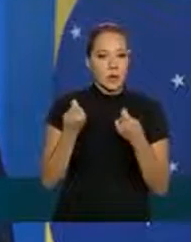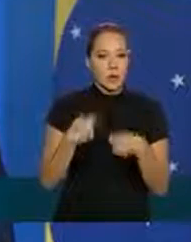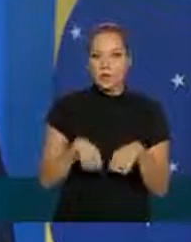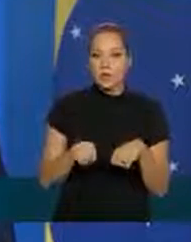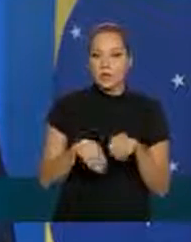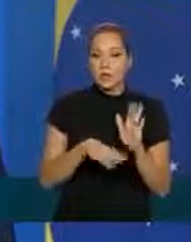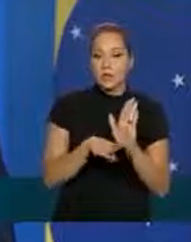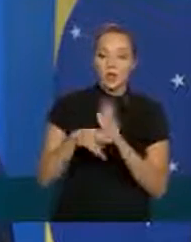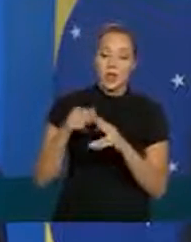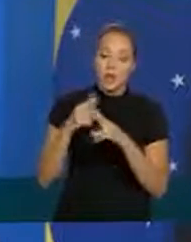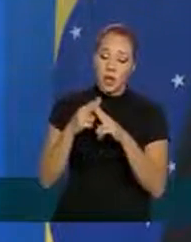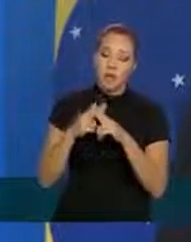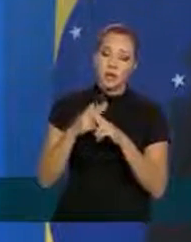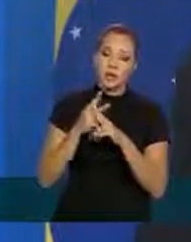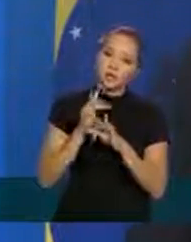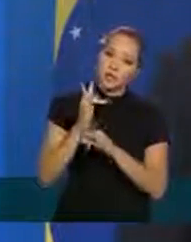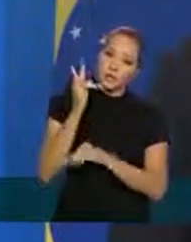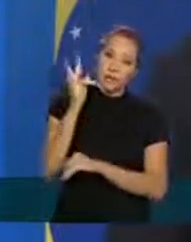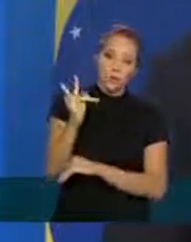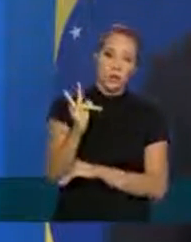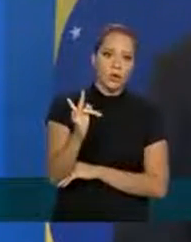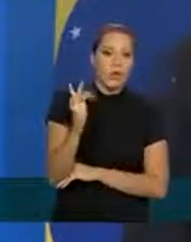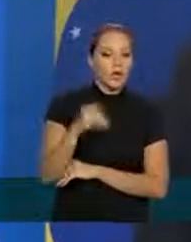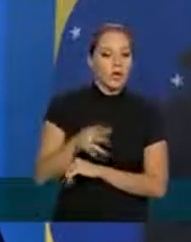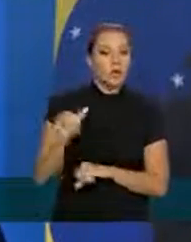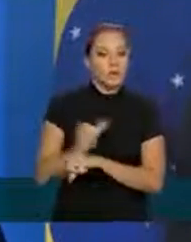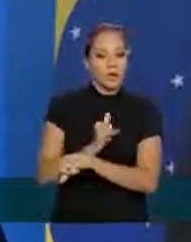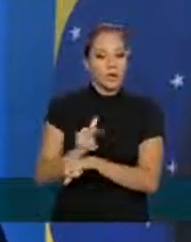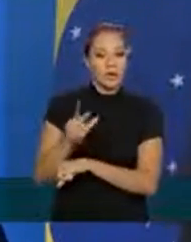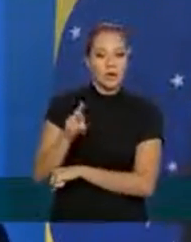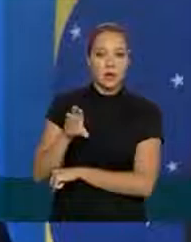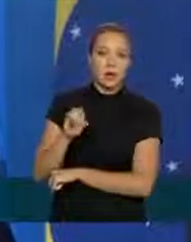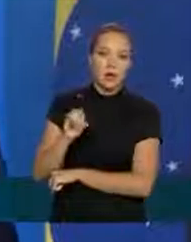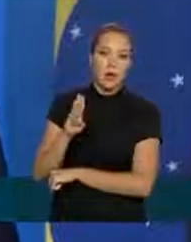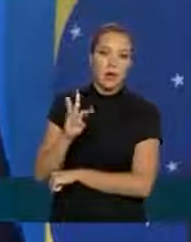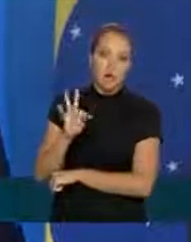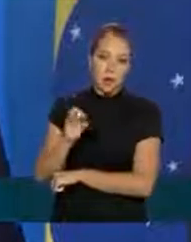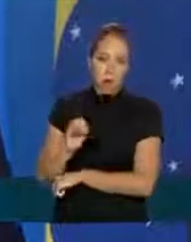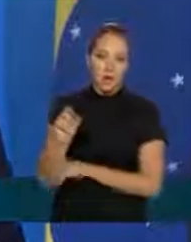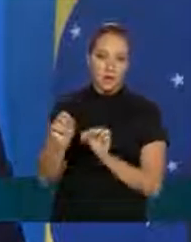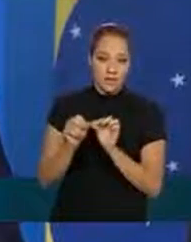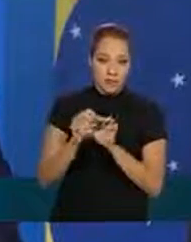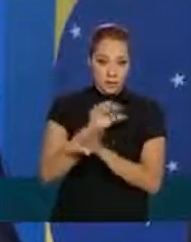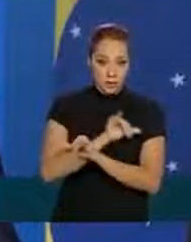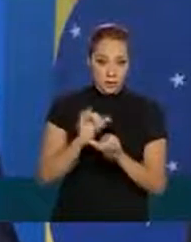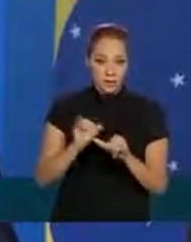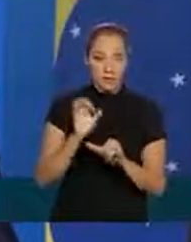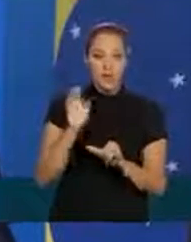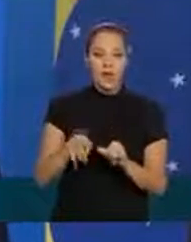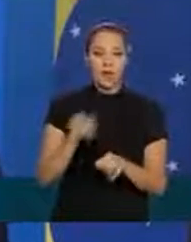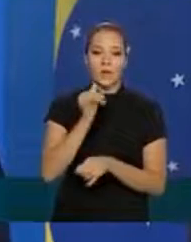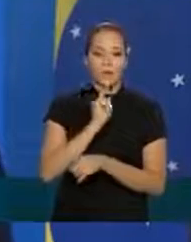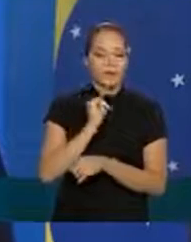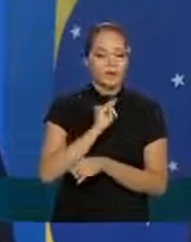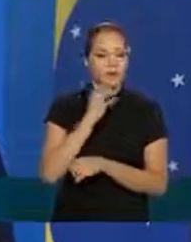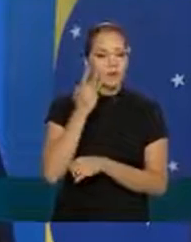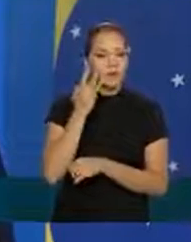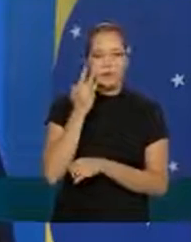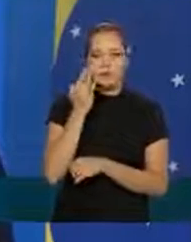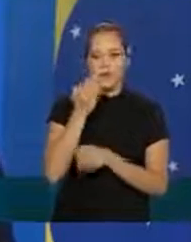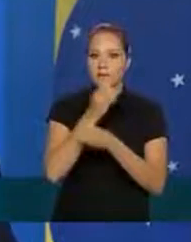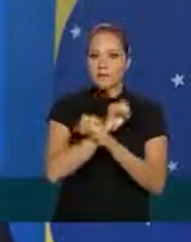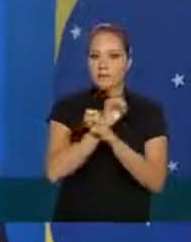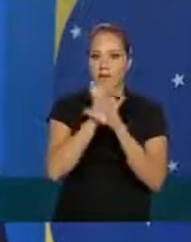Caixa daqui a alguns anos então esta medida que o Roberto e o Montesano estão fazendo anunciando ela é um exemplo claro